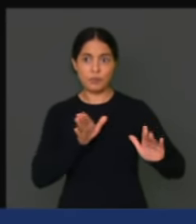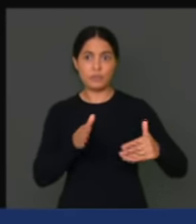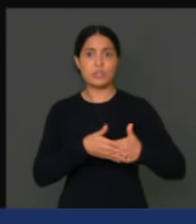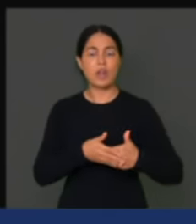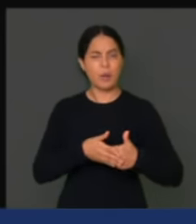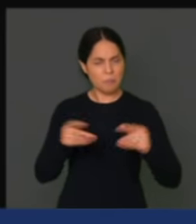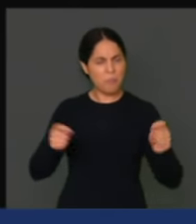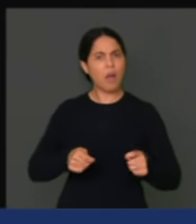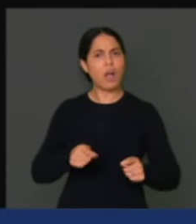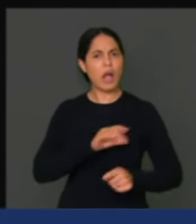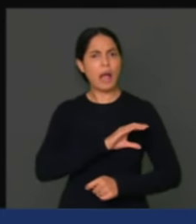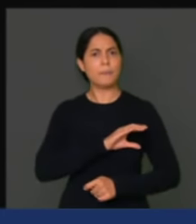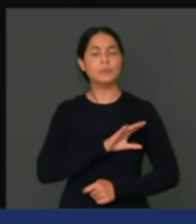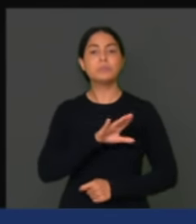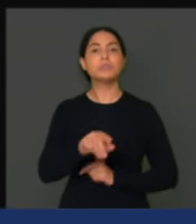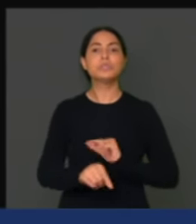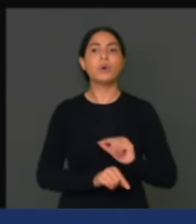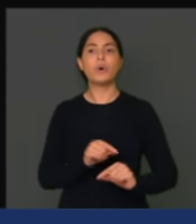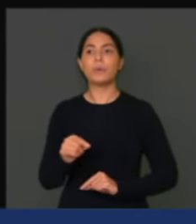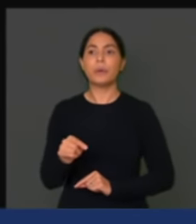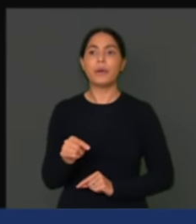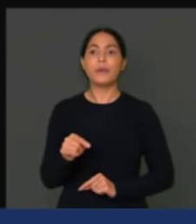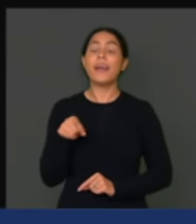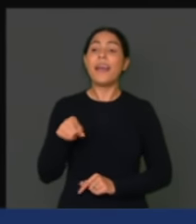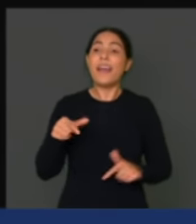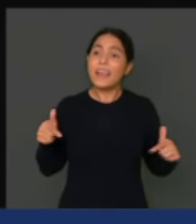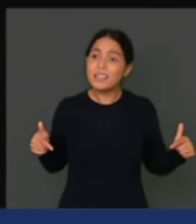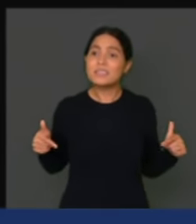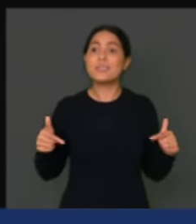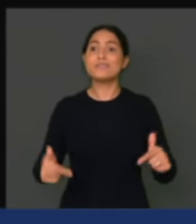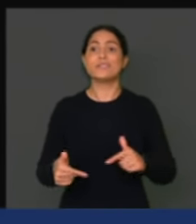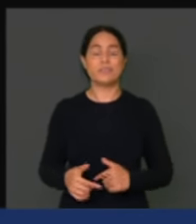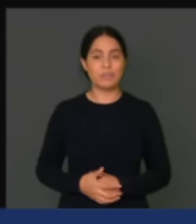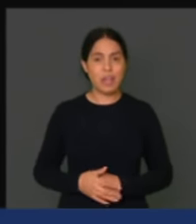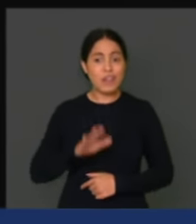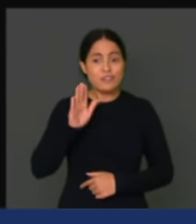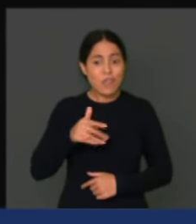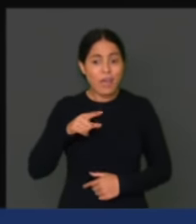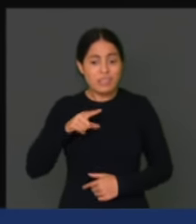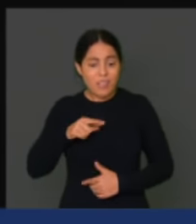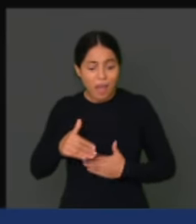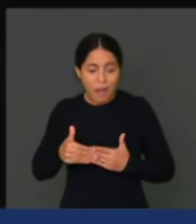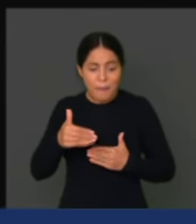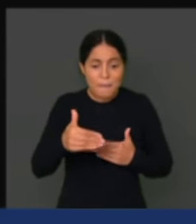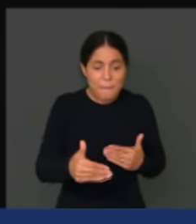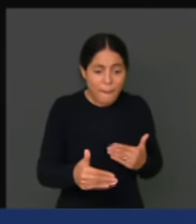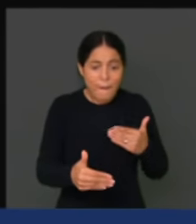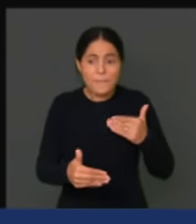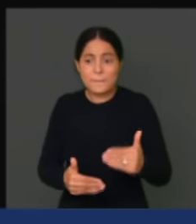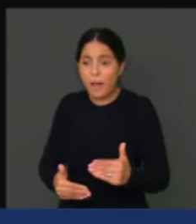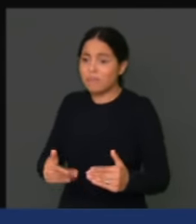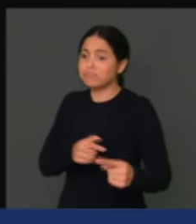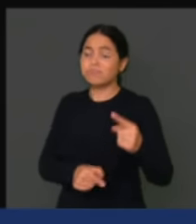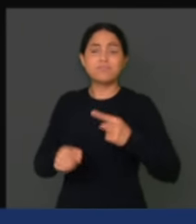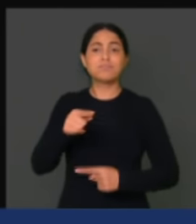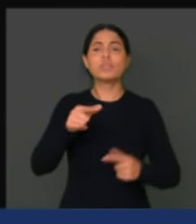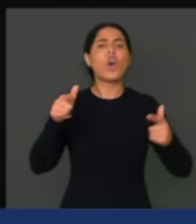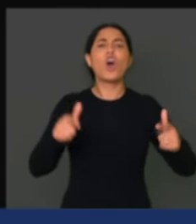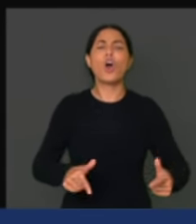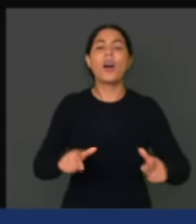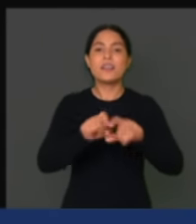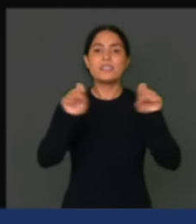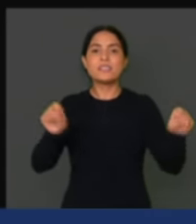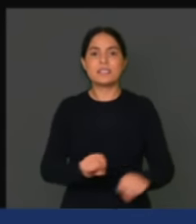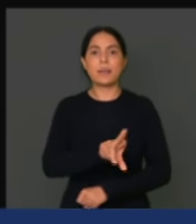baixa, essa iniciativa já está a um passo de virar realidade no portal da Rede Simples.